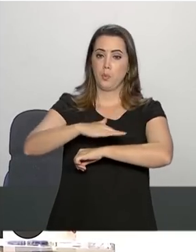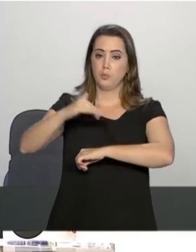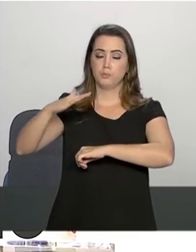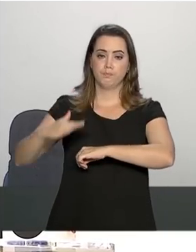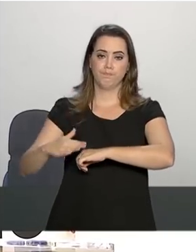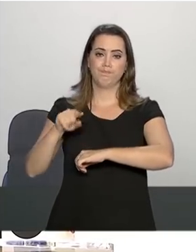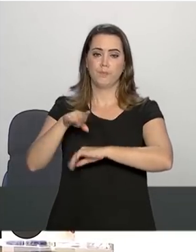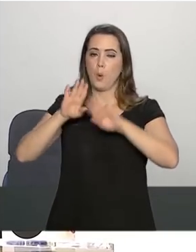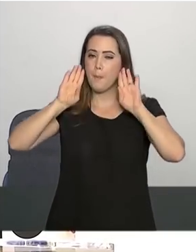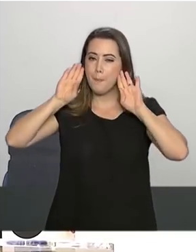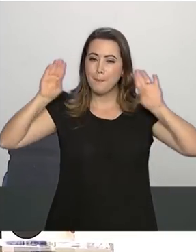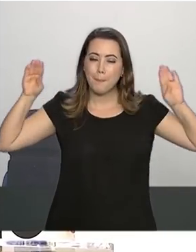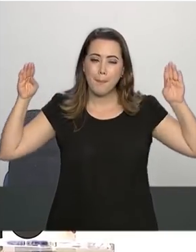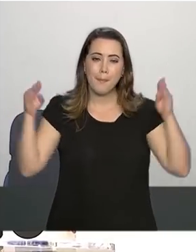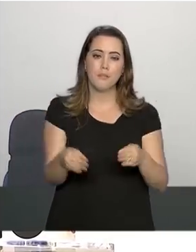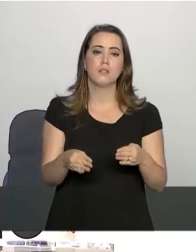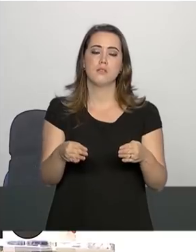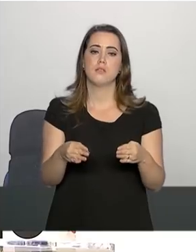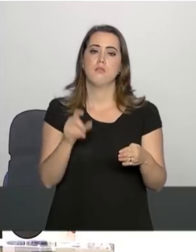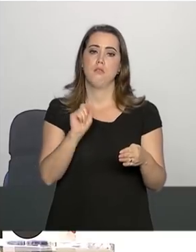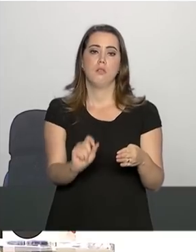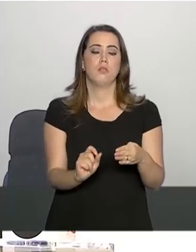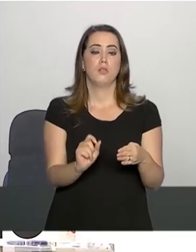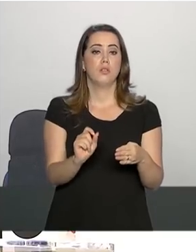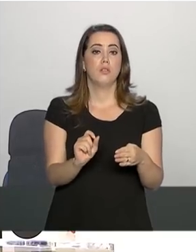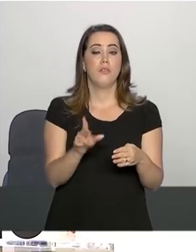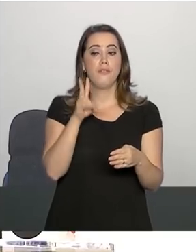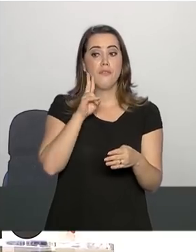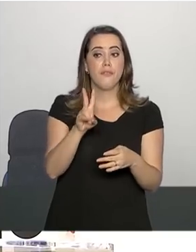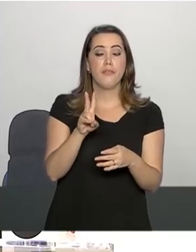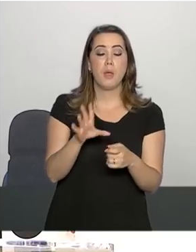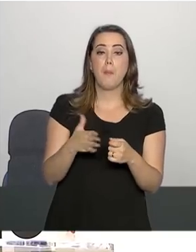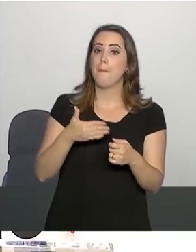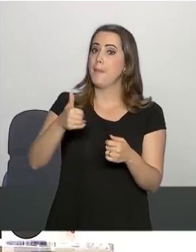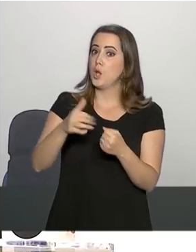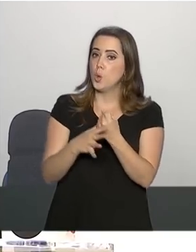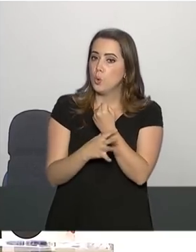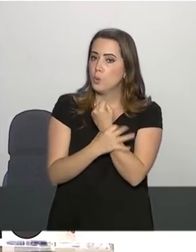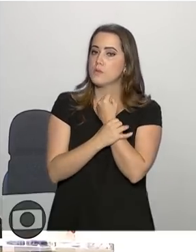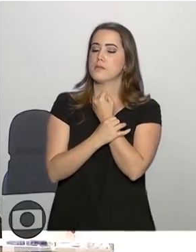prioritariamente na revisão de segurança das barragens.